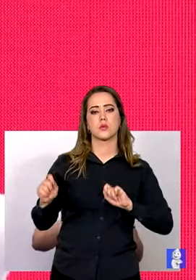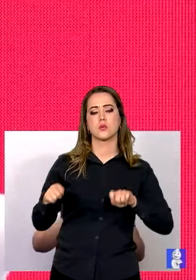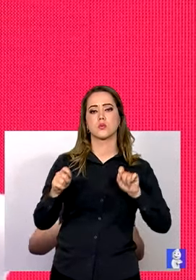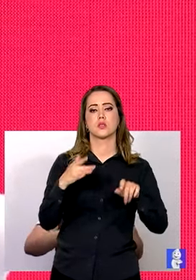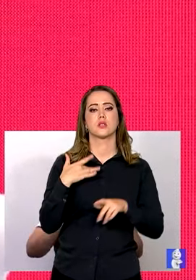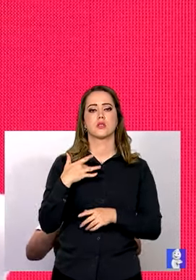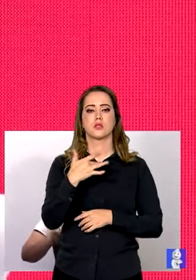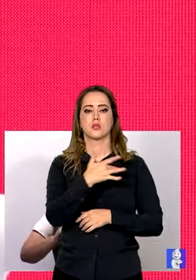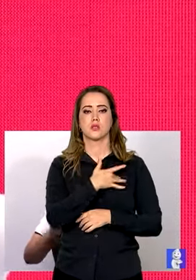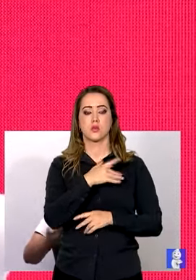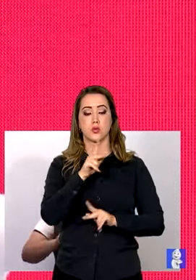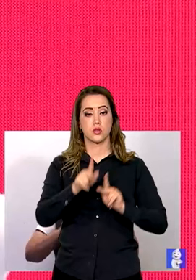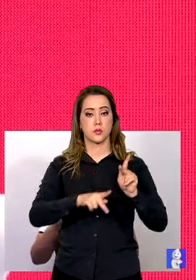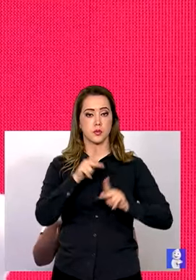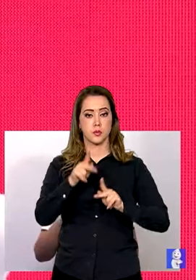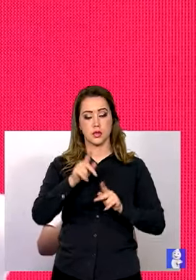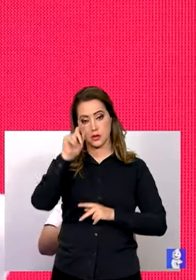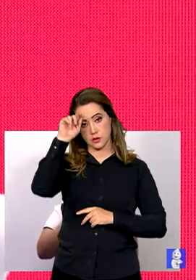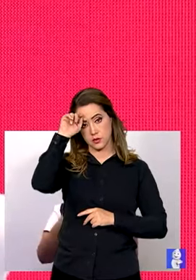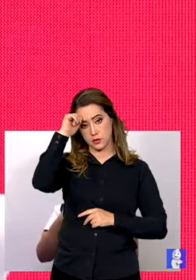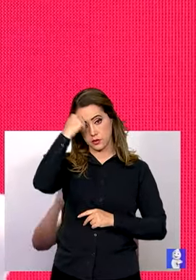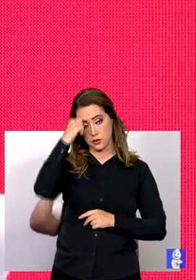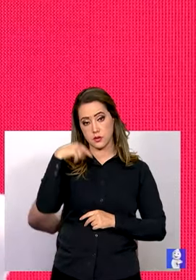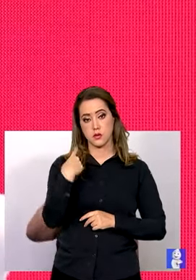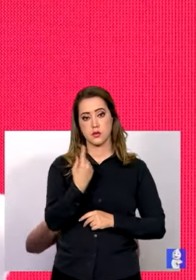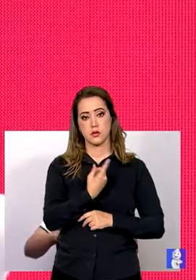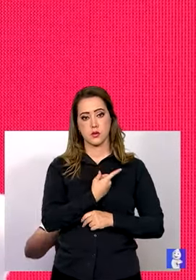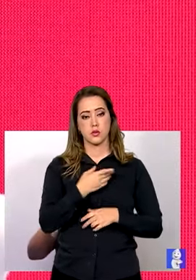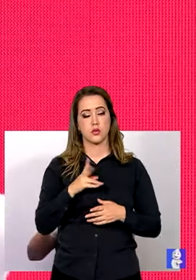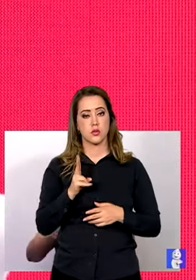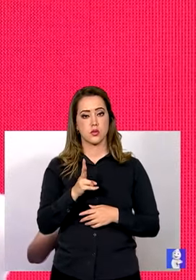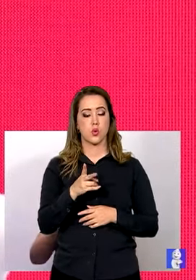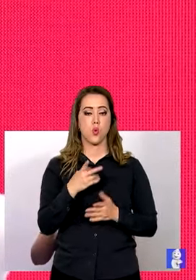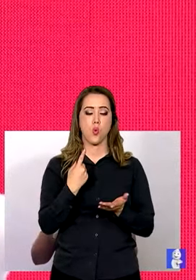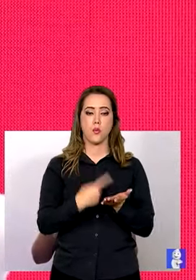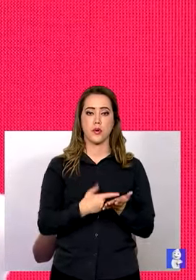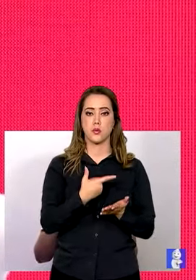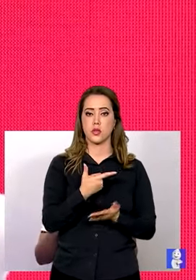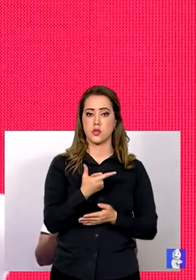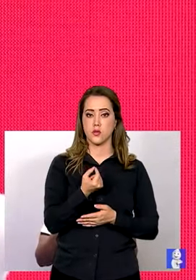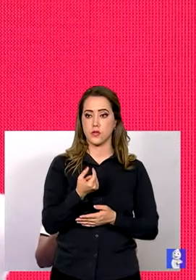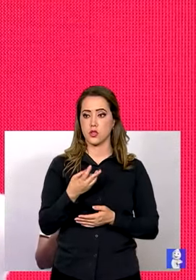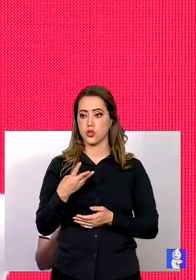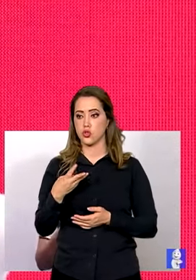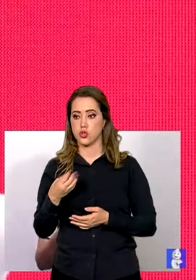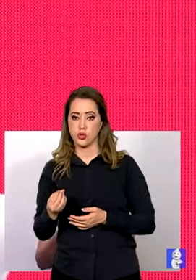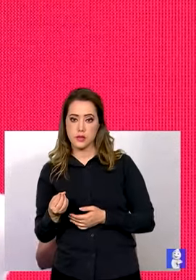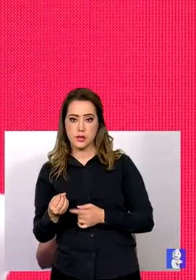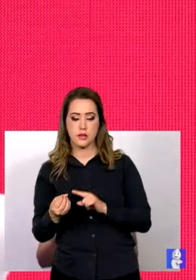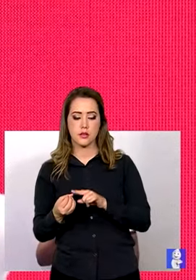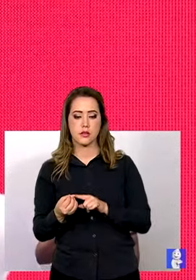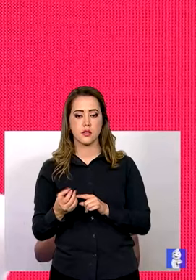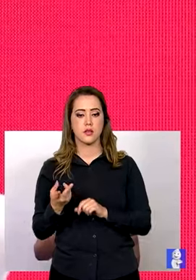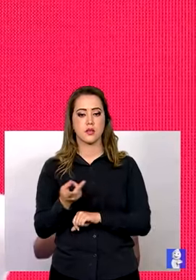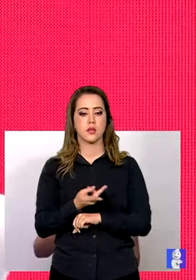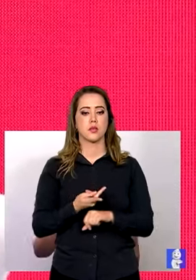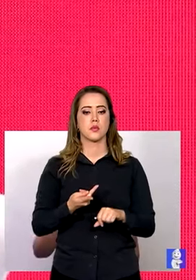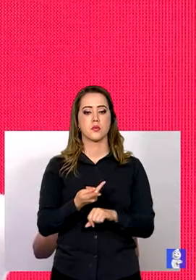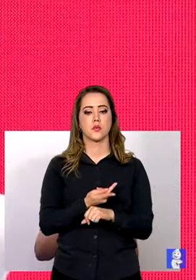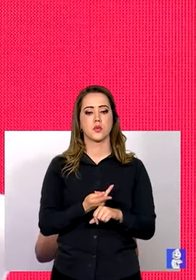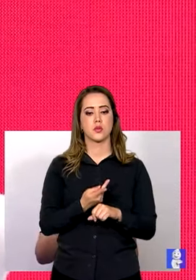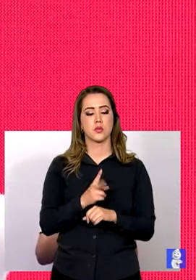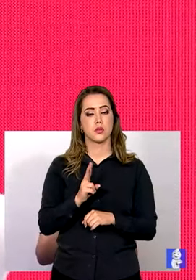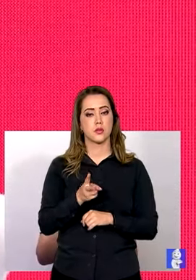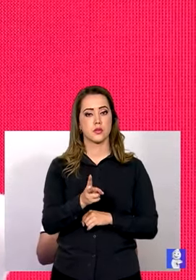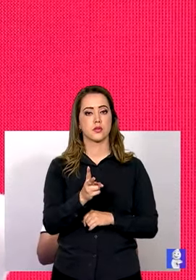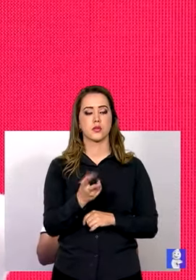saúde da população negra, fortalecendo o cumprimento da Agenda 2030, em busca da efetiva